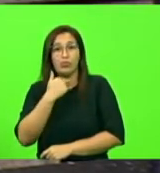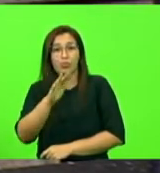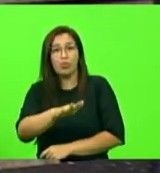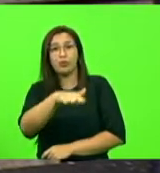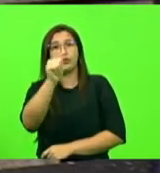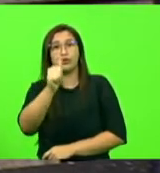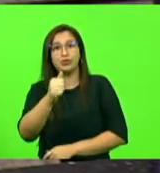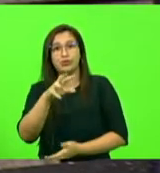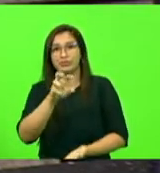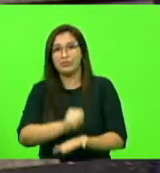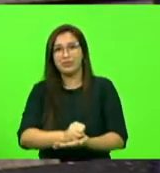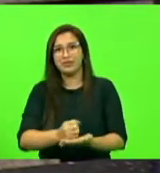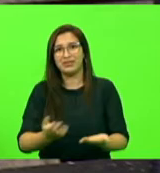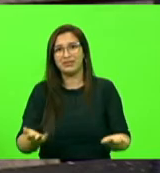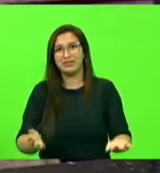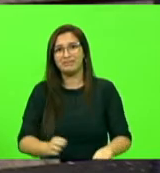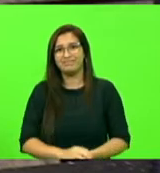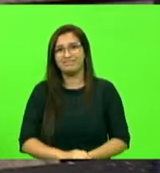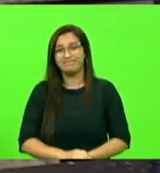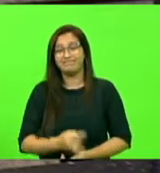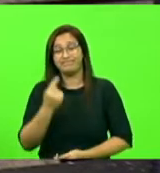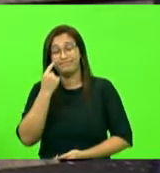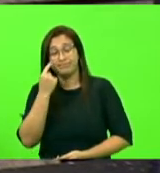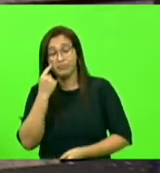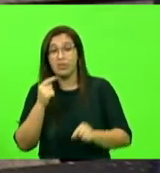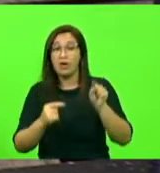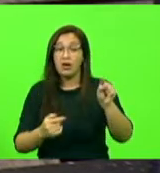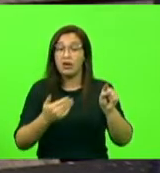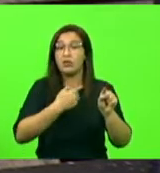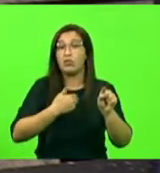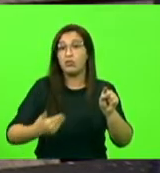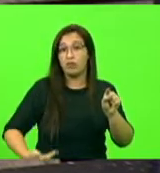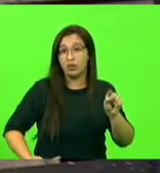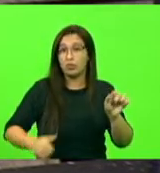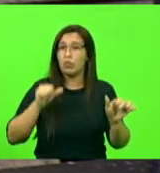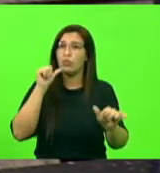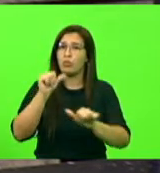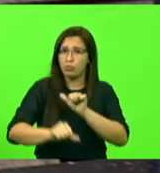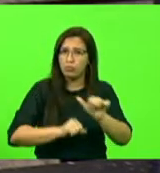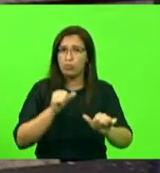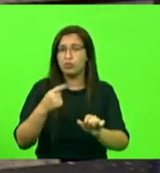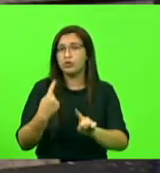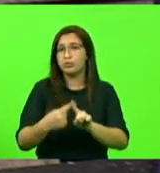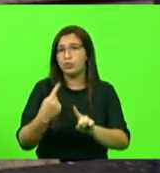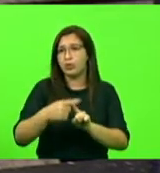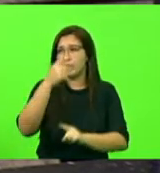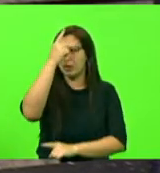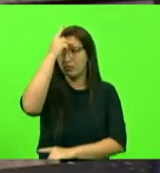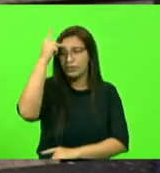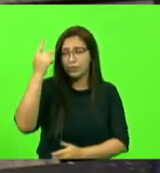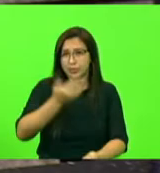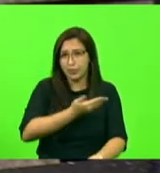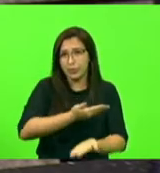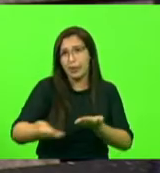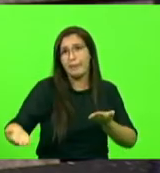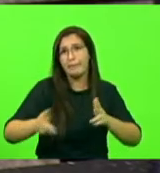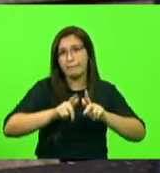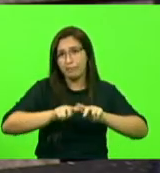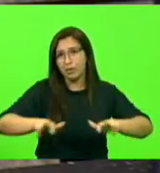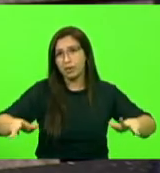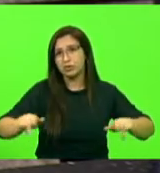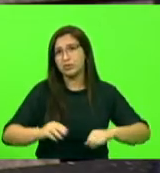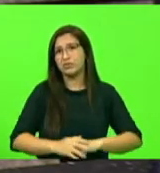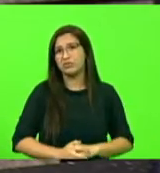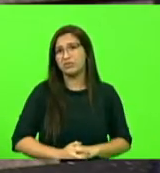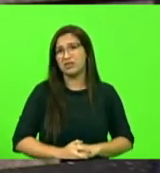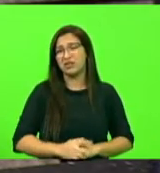contratado. Espero que o governador possa rever essa situação, porque as pessoas estão perdendo direitos por conta